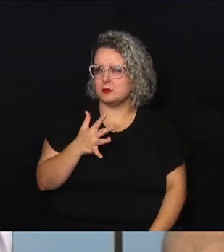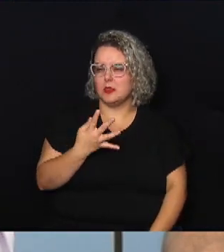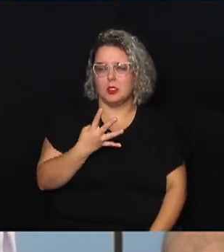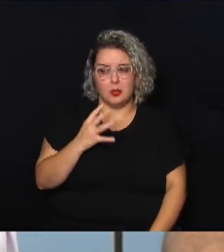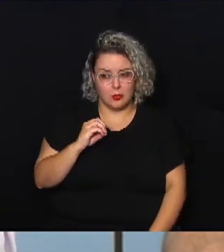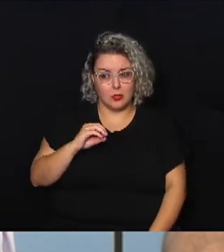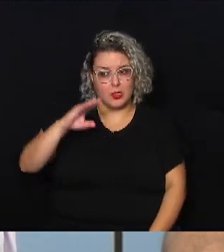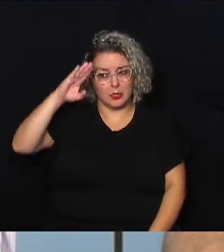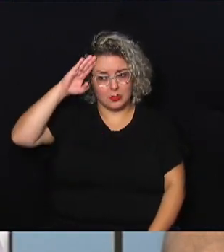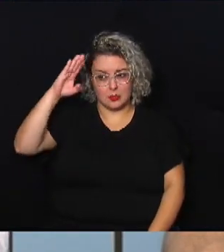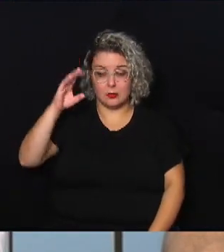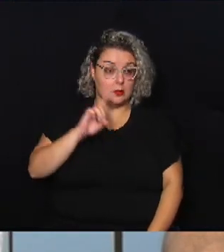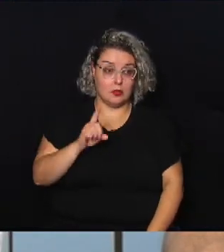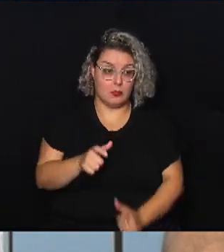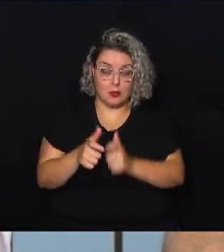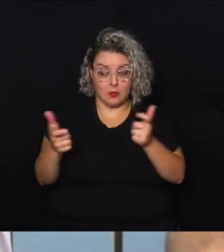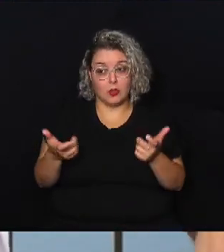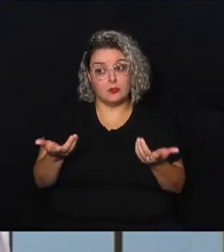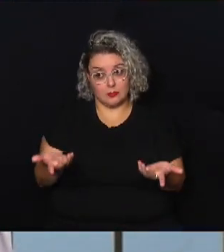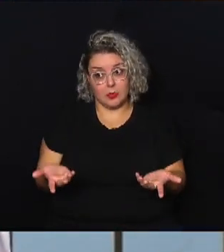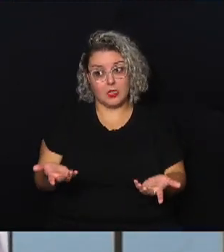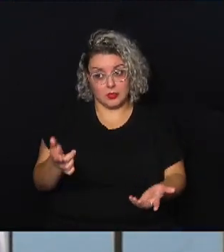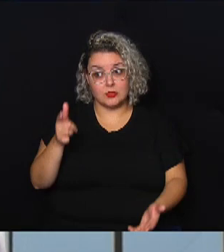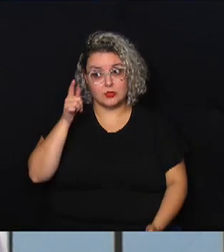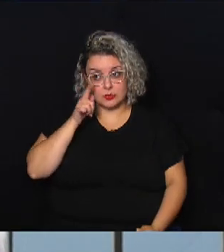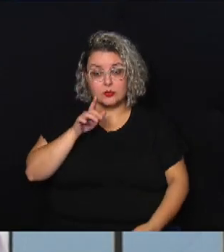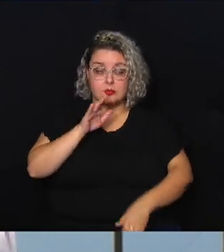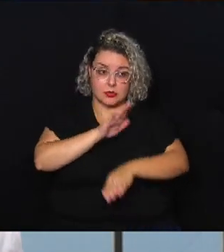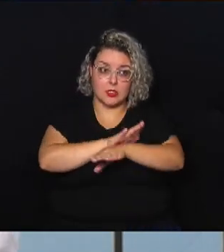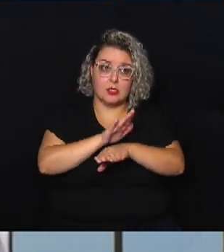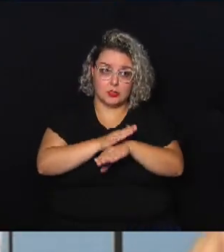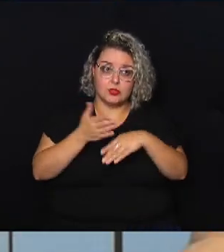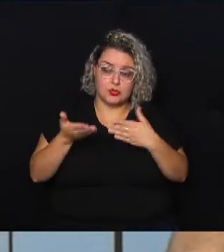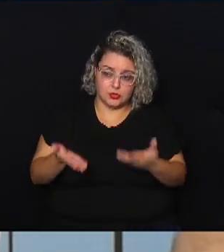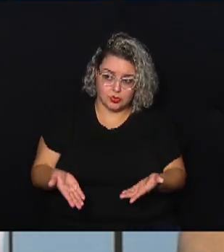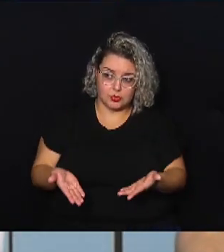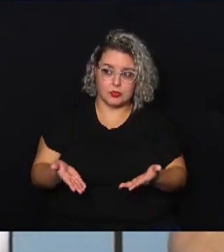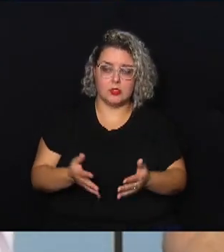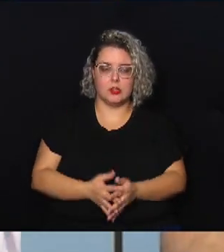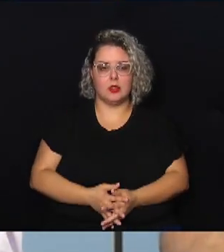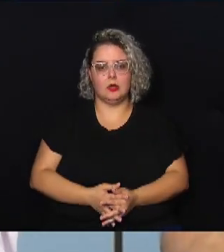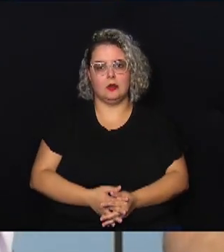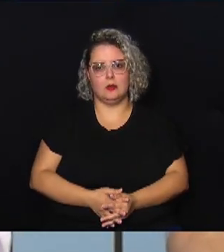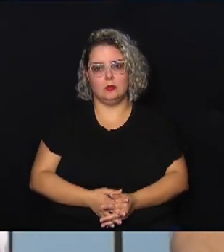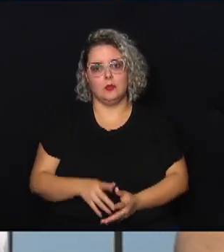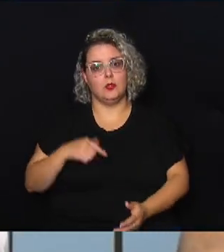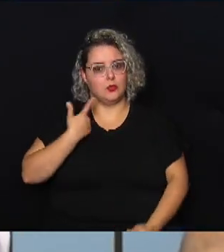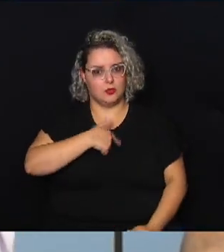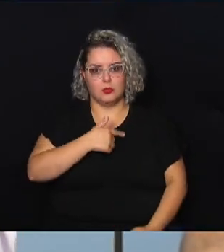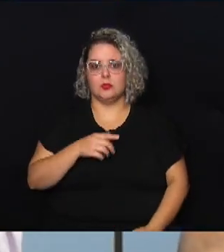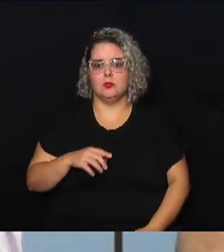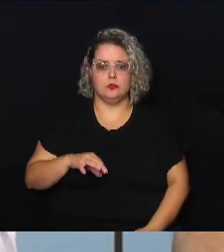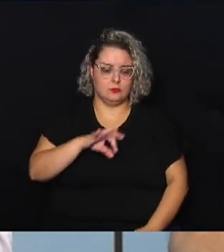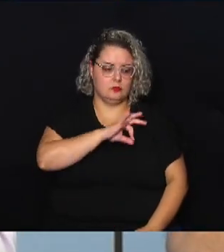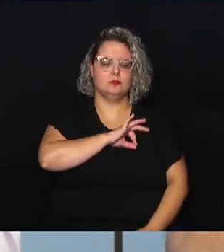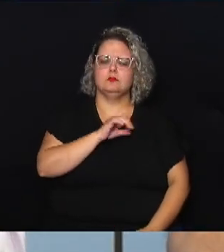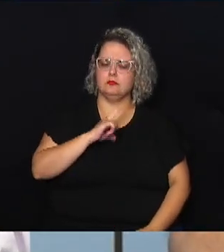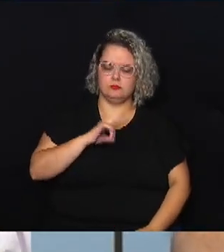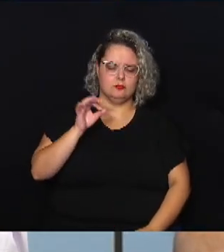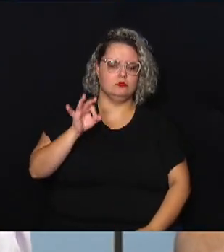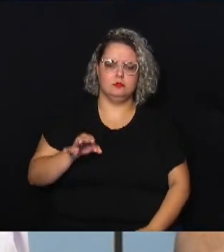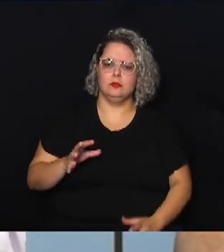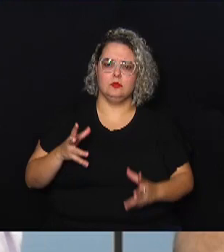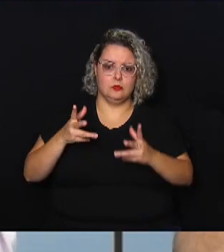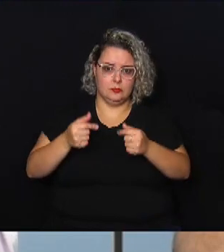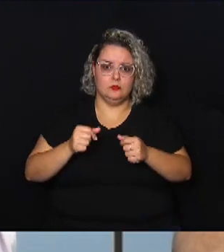policiais não é muito mas a gente consegue suprir isso aqui para o nosso policiamento eu tenho certeza que todos aqui